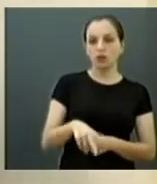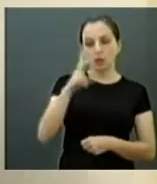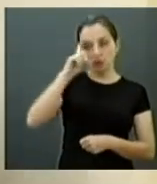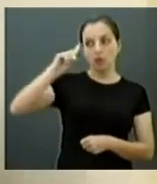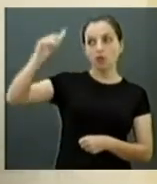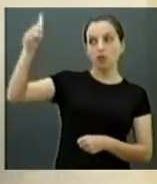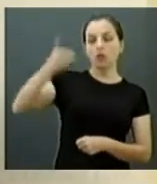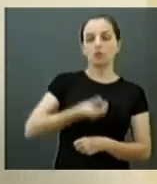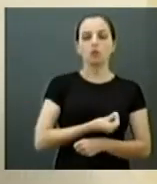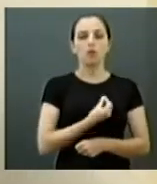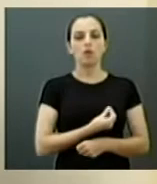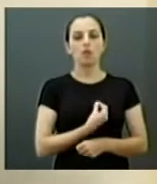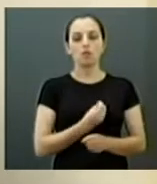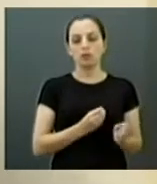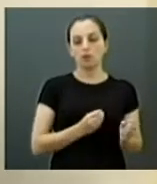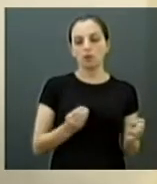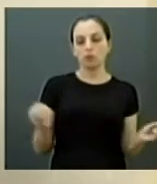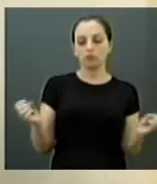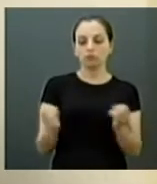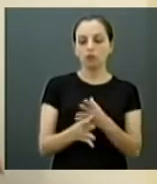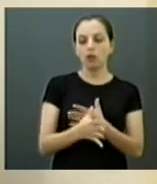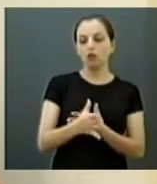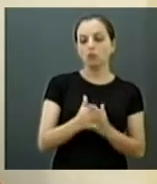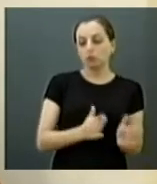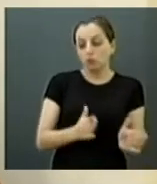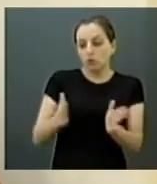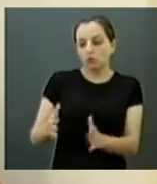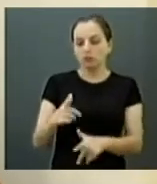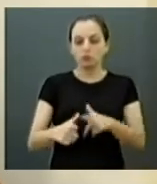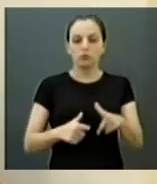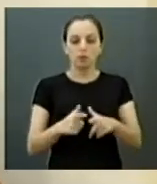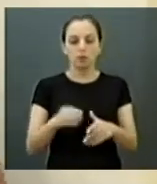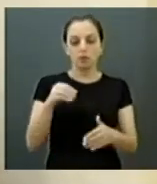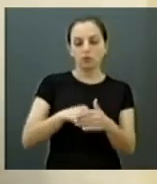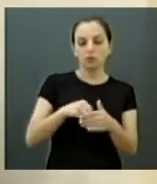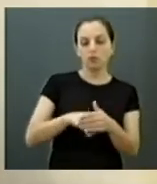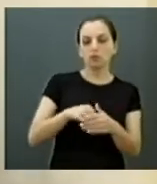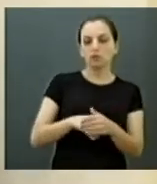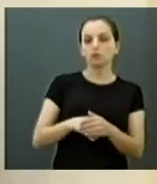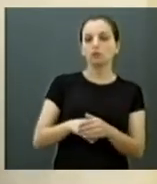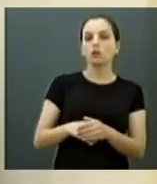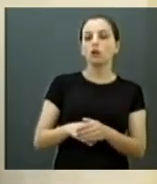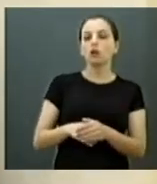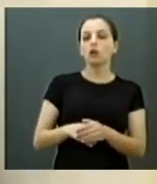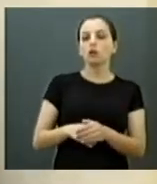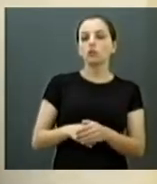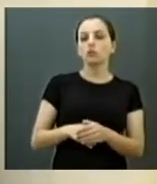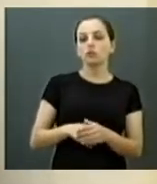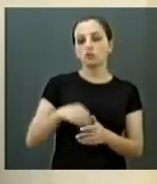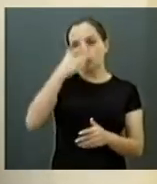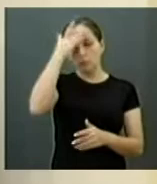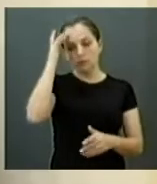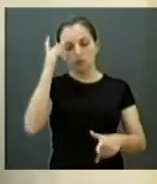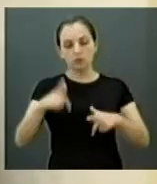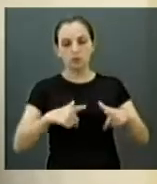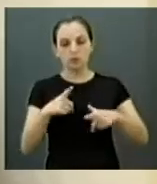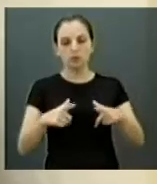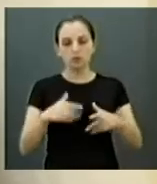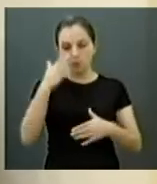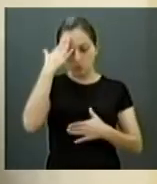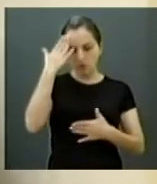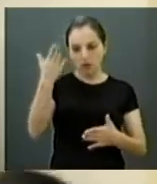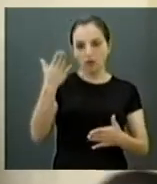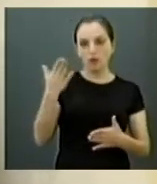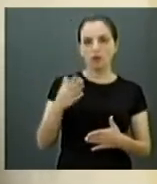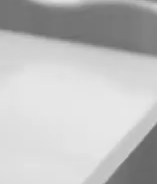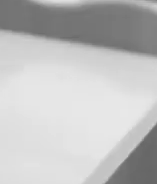vou sempre estar aqui votando a favor do servidor e é valorizar. Então, a gente tem que ter um bom senso. Obrigado, vereador. De o que